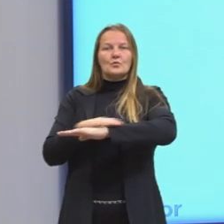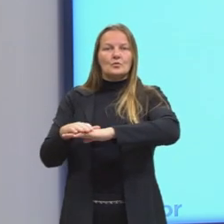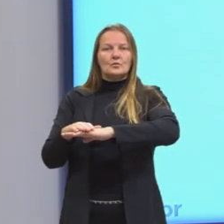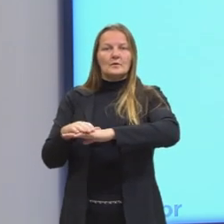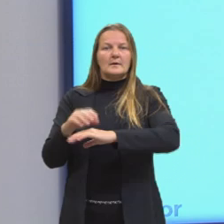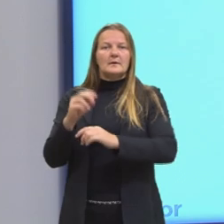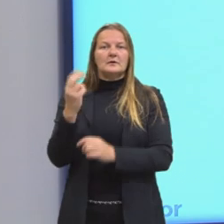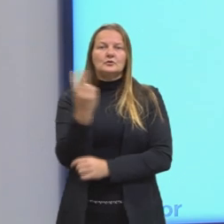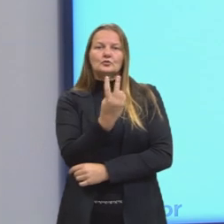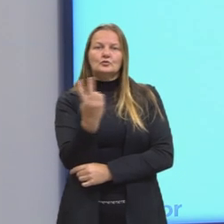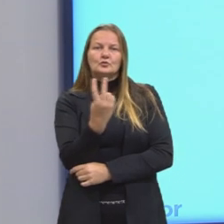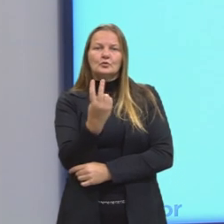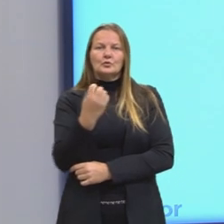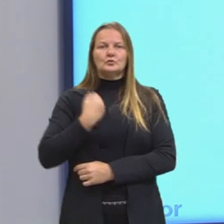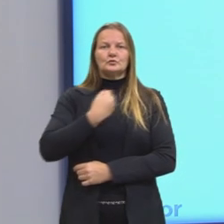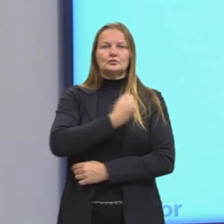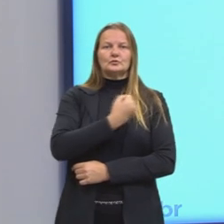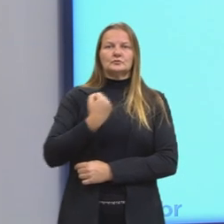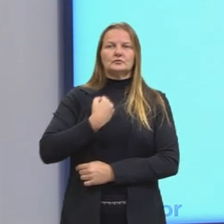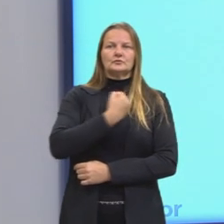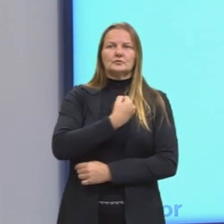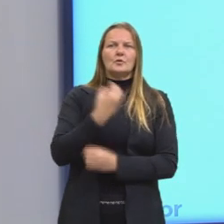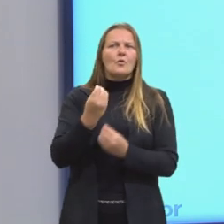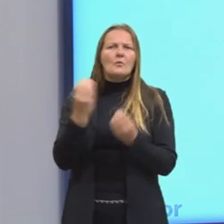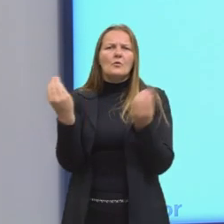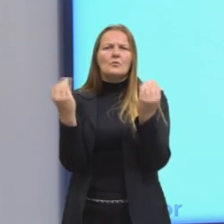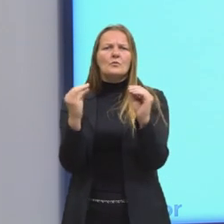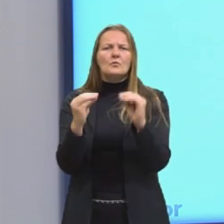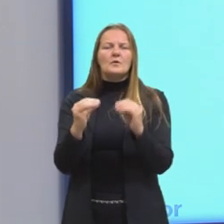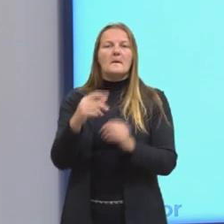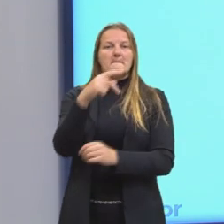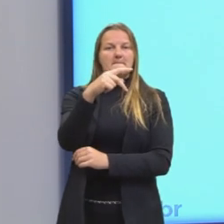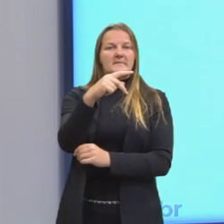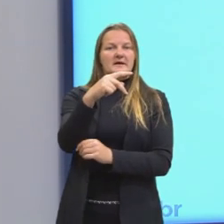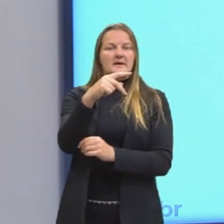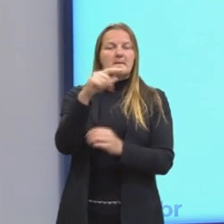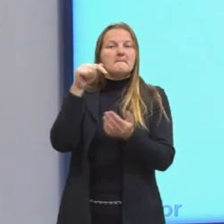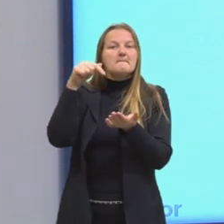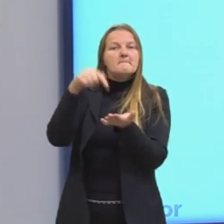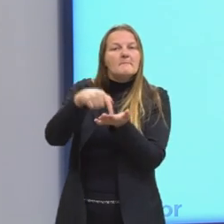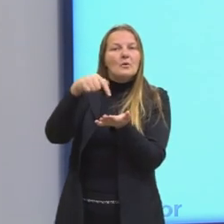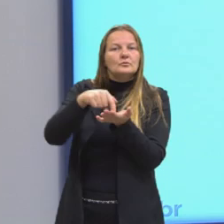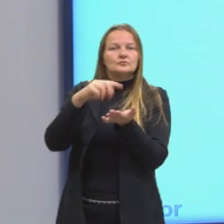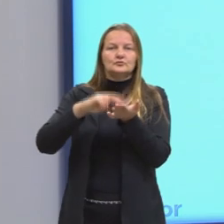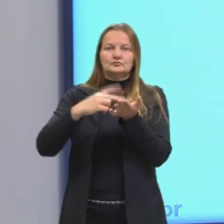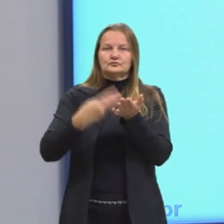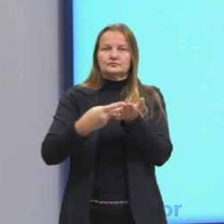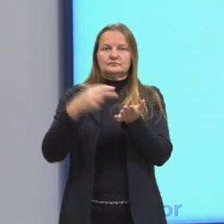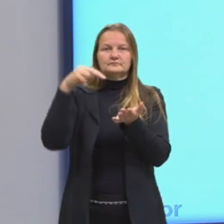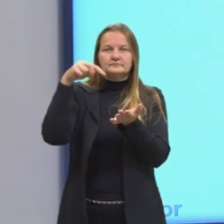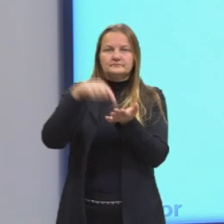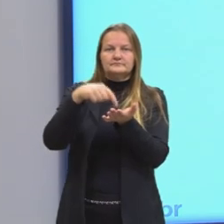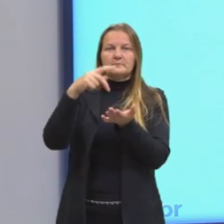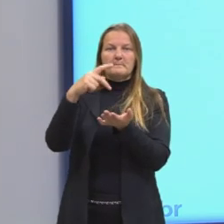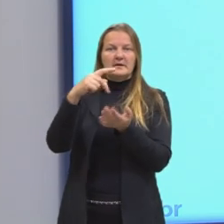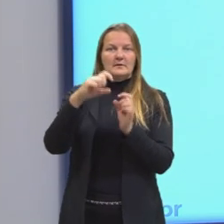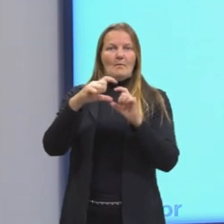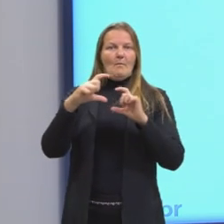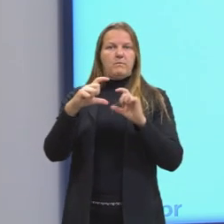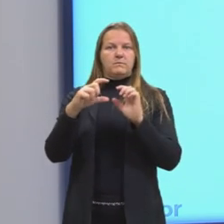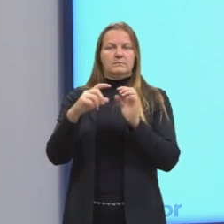que a gente coloca esse nomezinho ali do par ordenado? O P, que indica o ponto, sempre com a letra maiúscula.